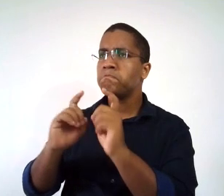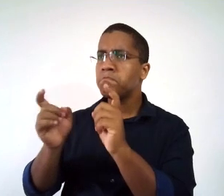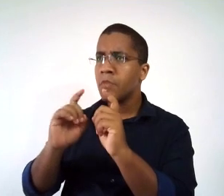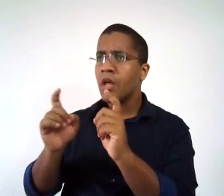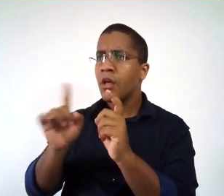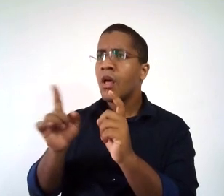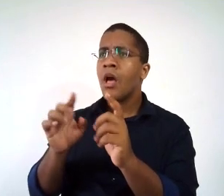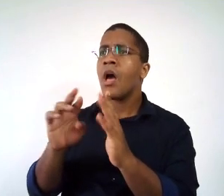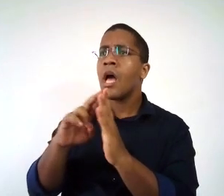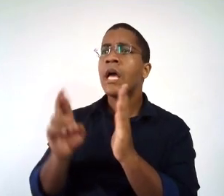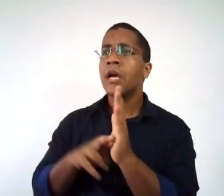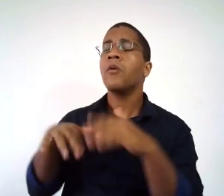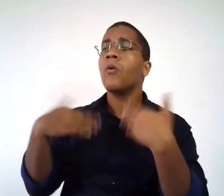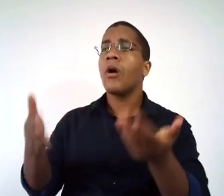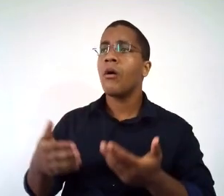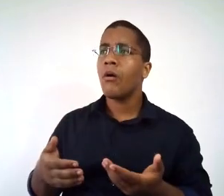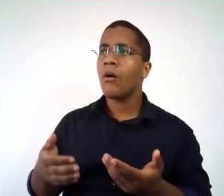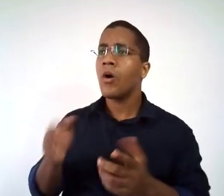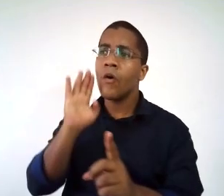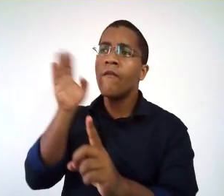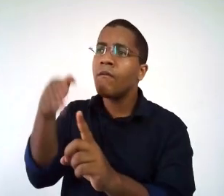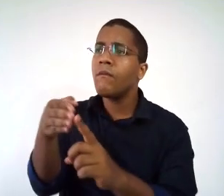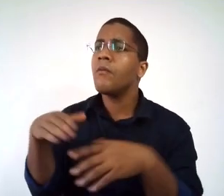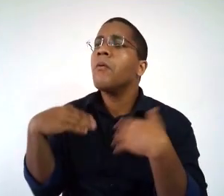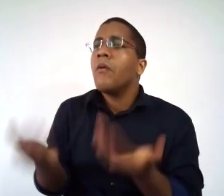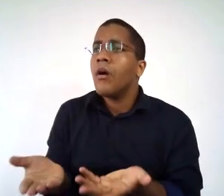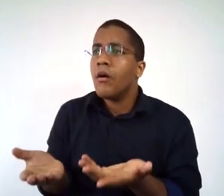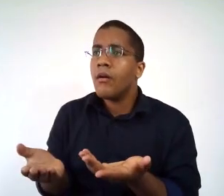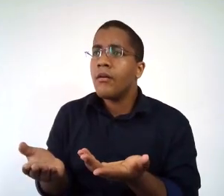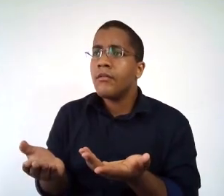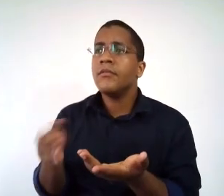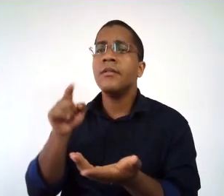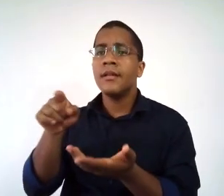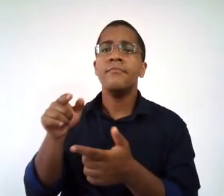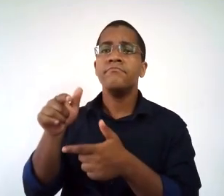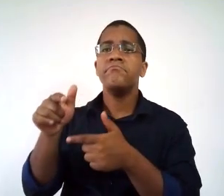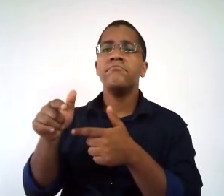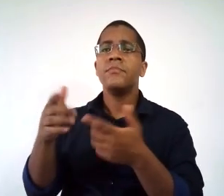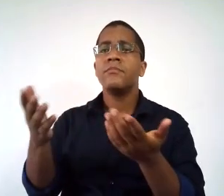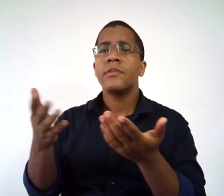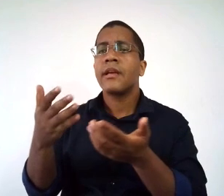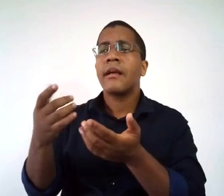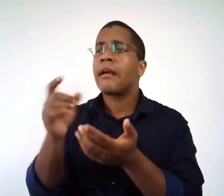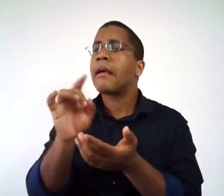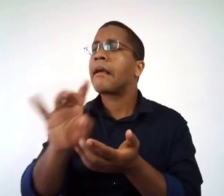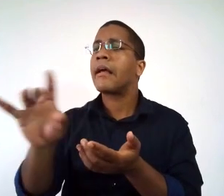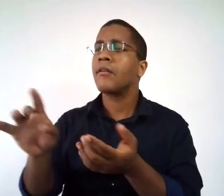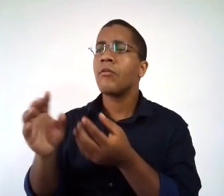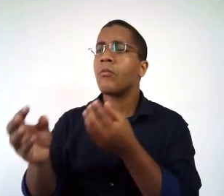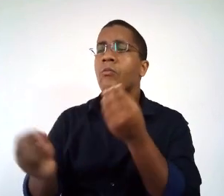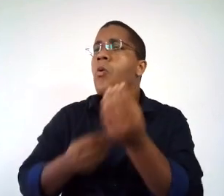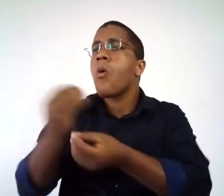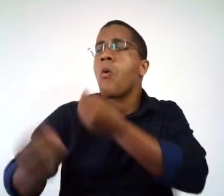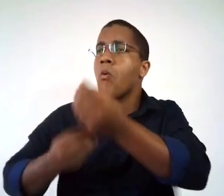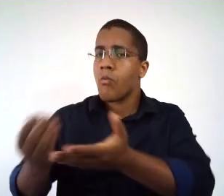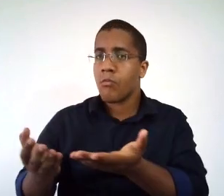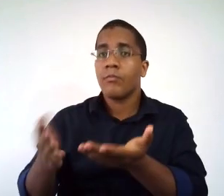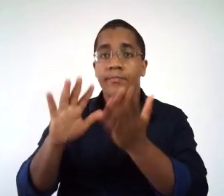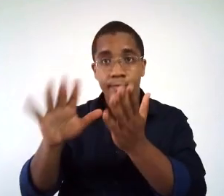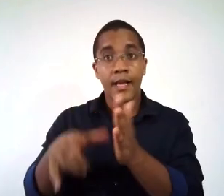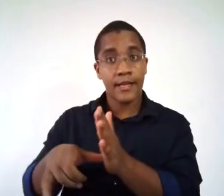regras do jogo, o objetivo do jogo, a função e as ações técnico-táticas básicas.